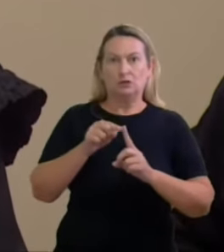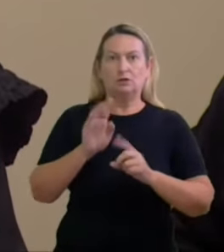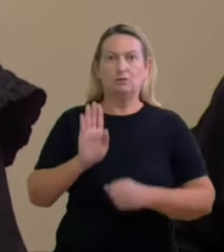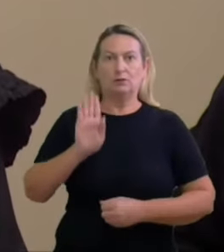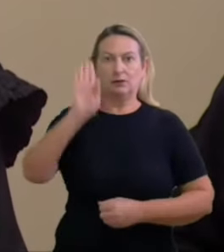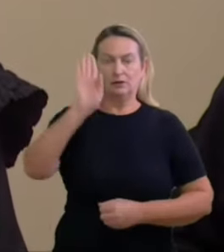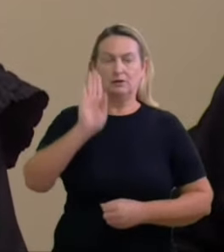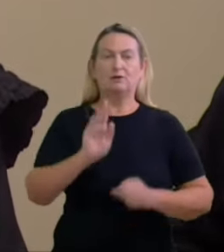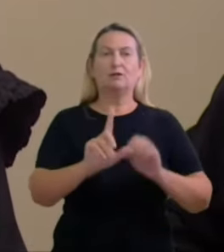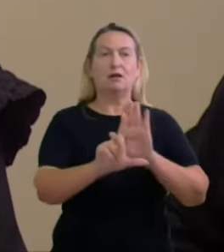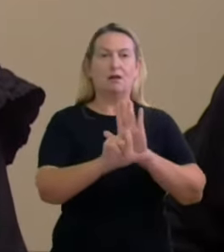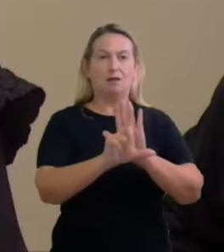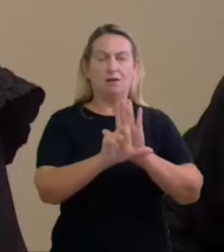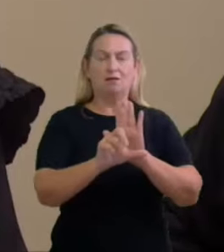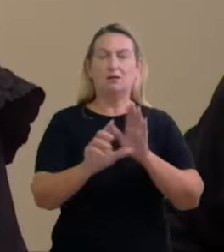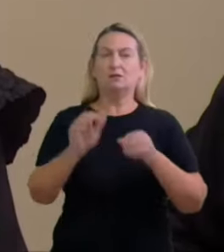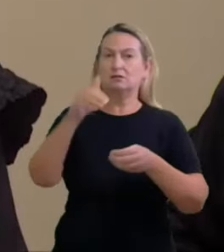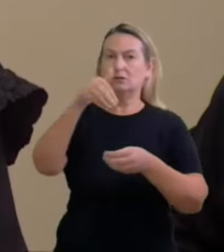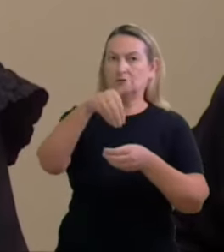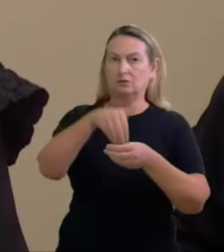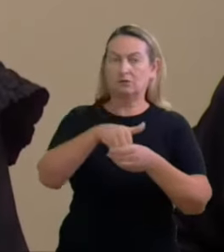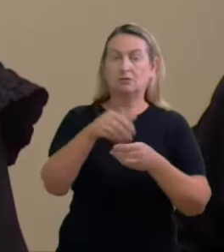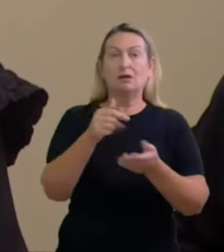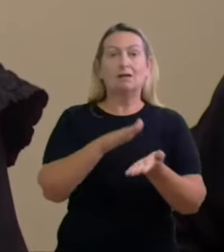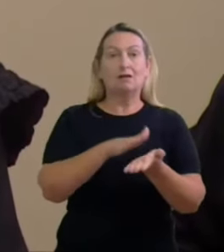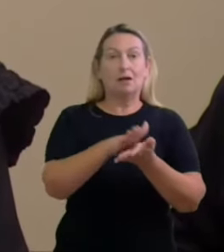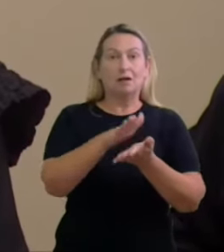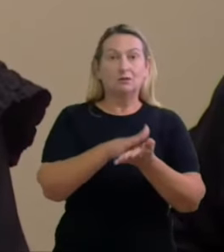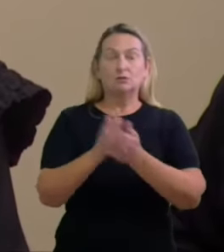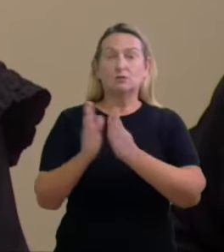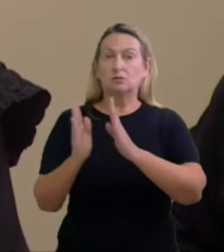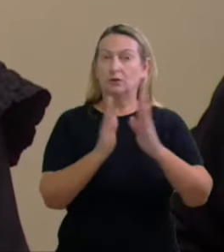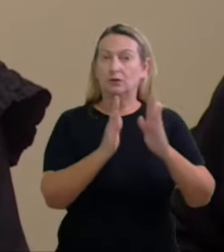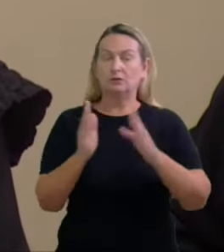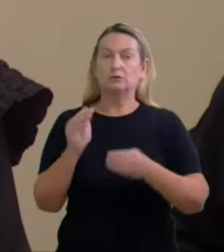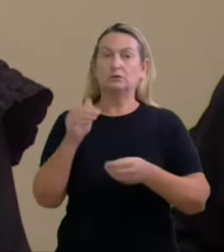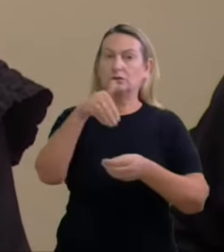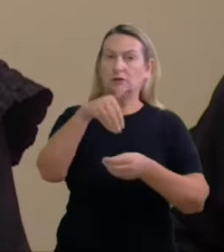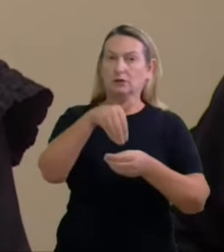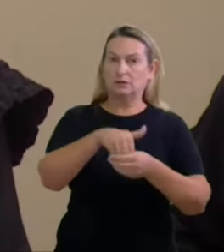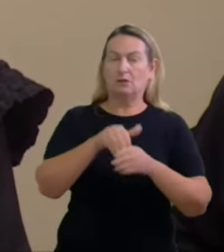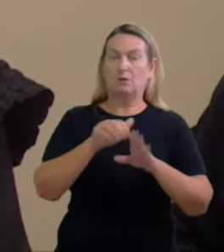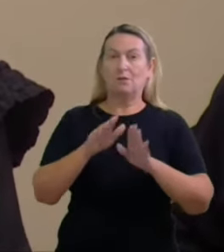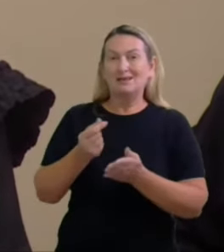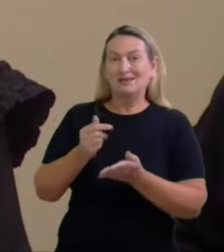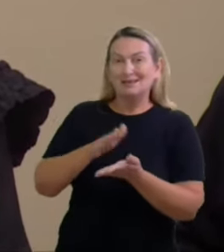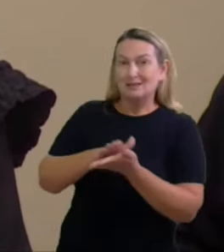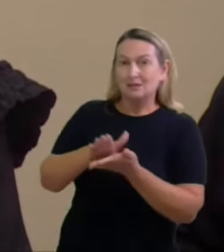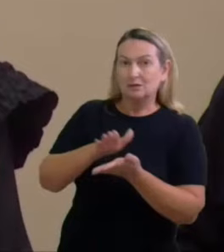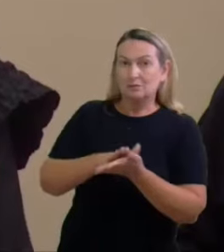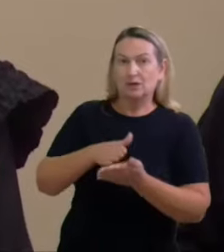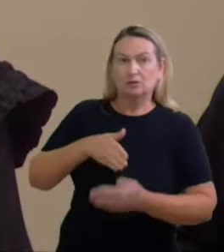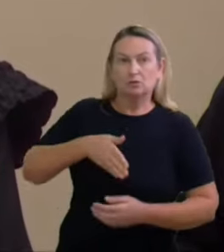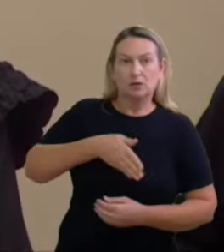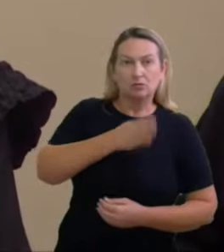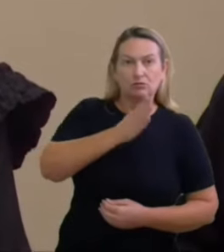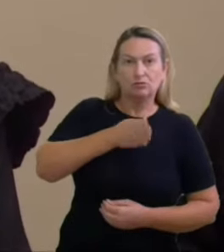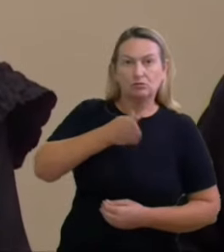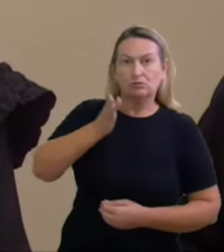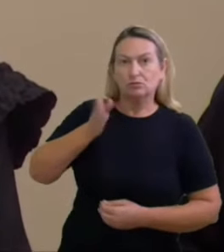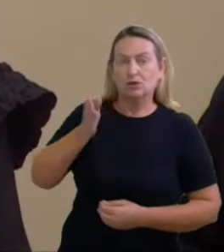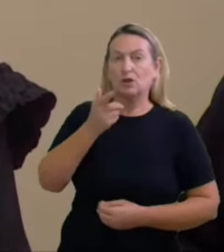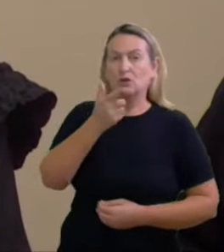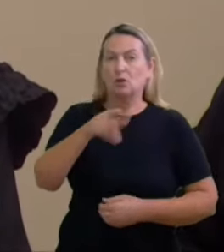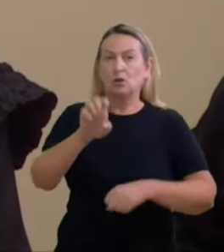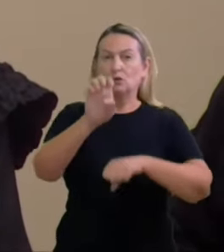eleições configuram gastos eleitorais porém despesas de deslocamento de pré-candidato em outro estado sem